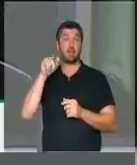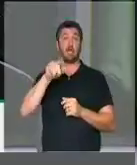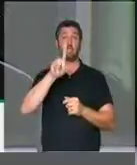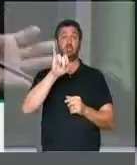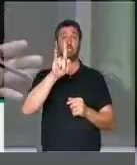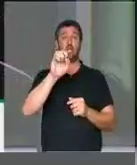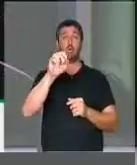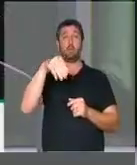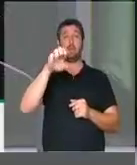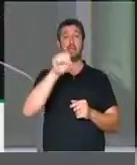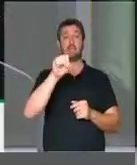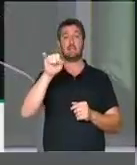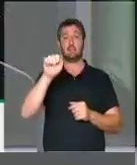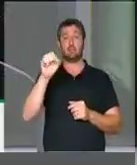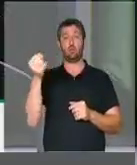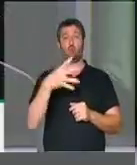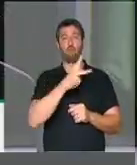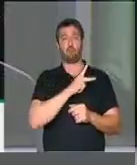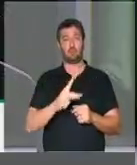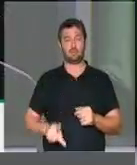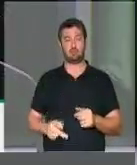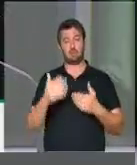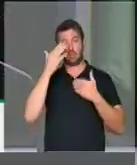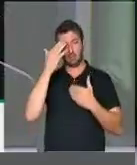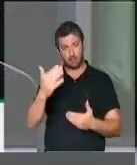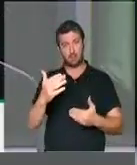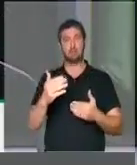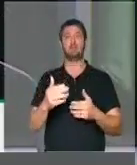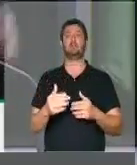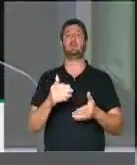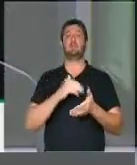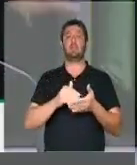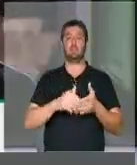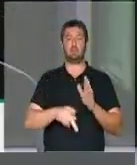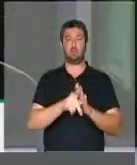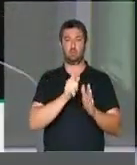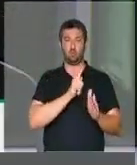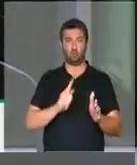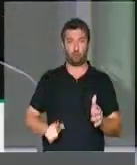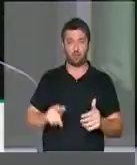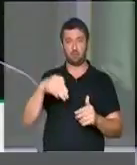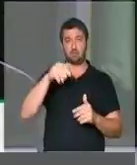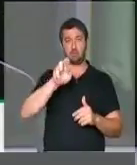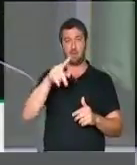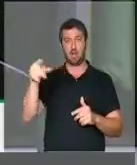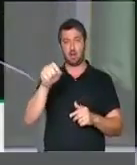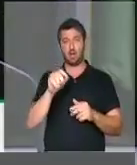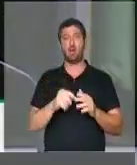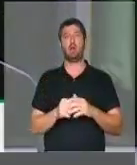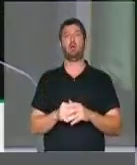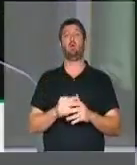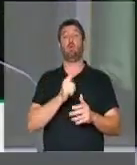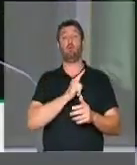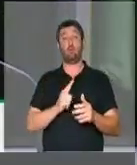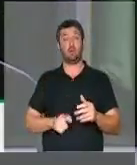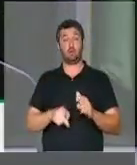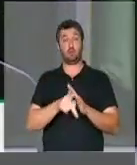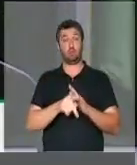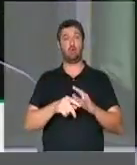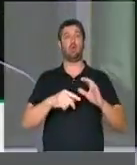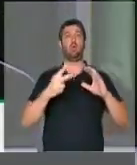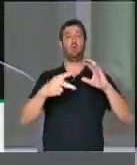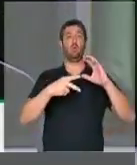Messias. Quero agradecer as presenças do secretário de governo, do governo Marão, do vereador presidente da Câmara,